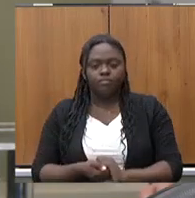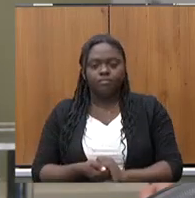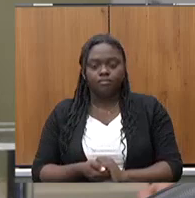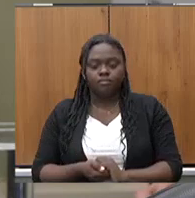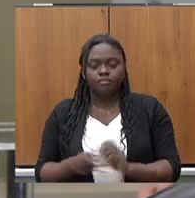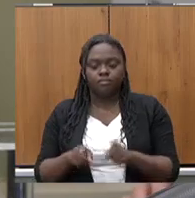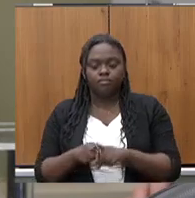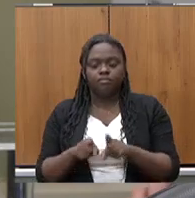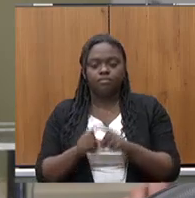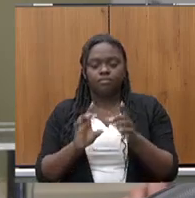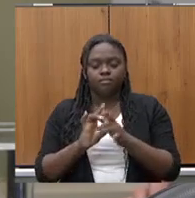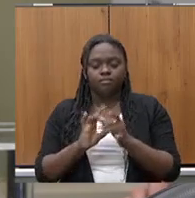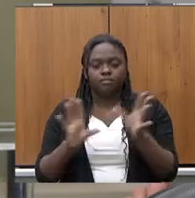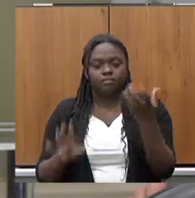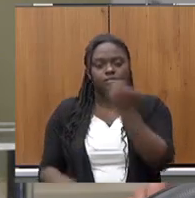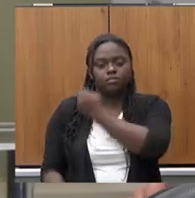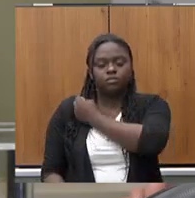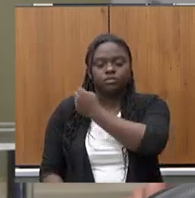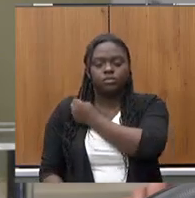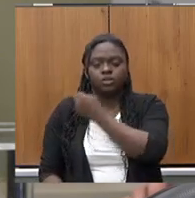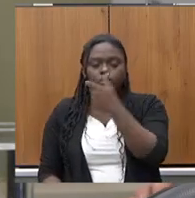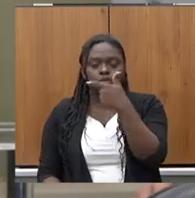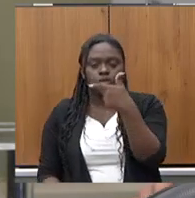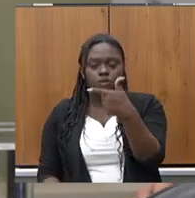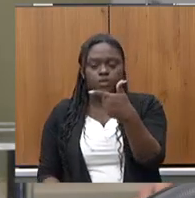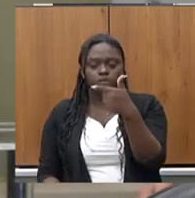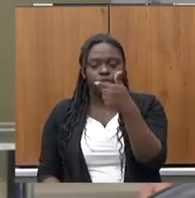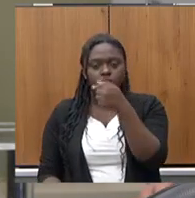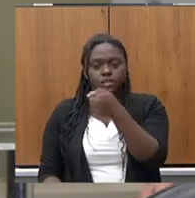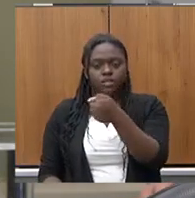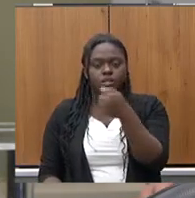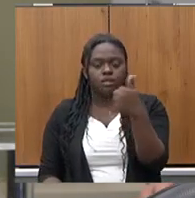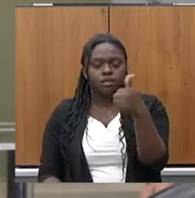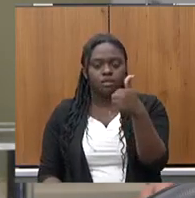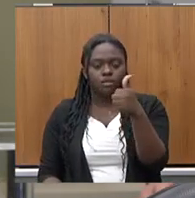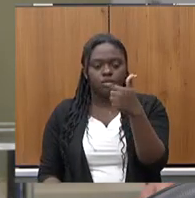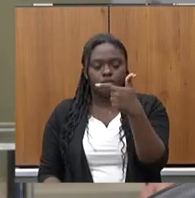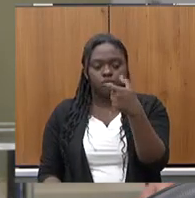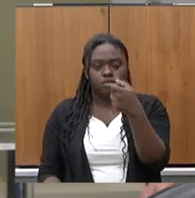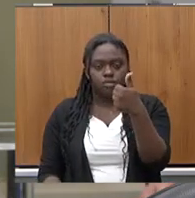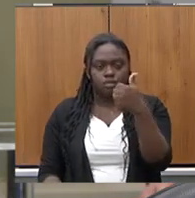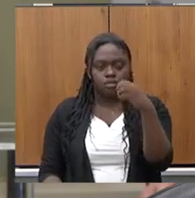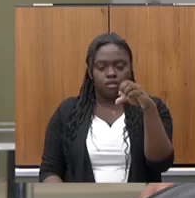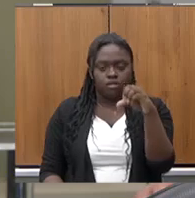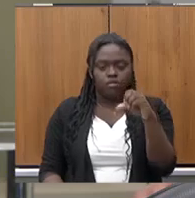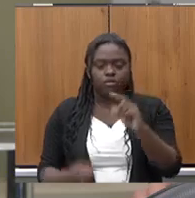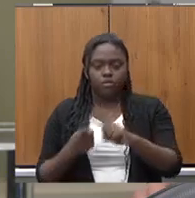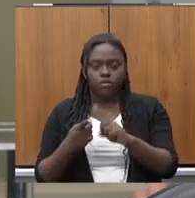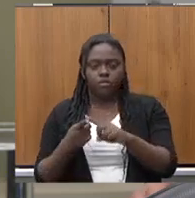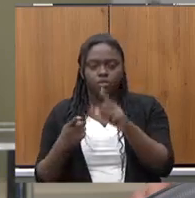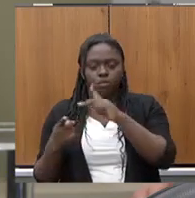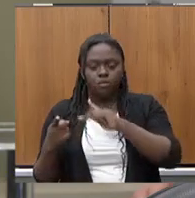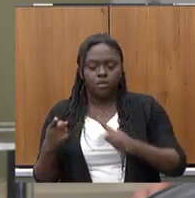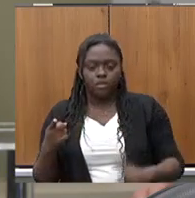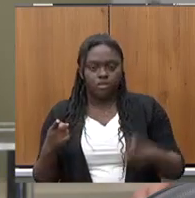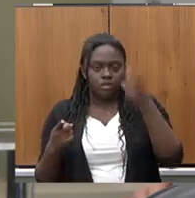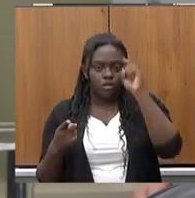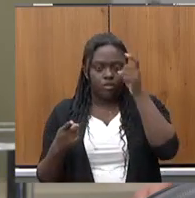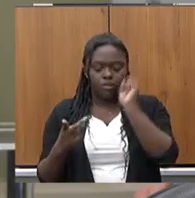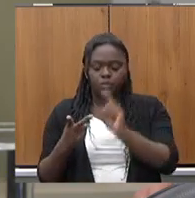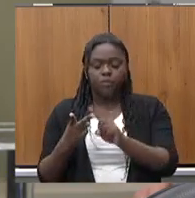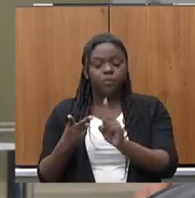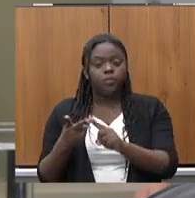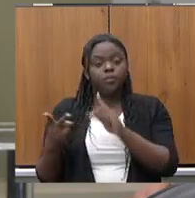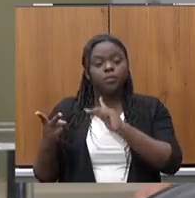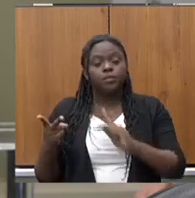deliberação da mesa número 2711-2019, na seguinte ordem. Presidente da reunião, presidentes